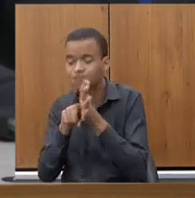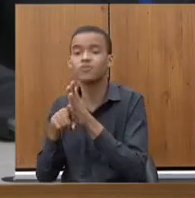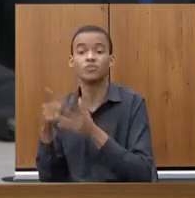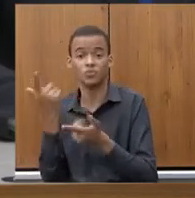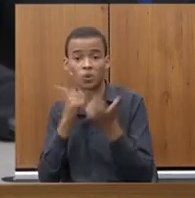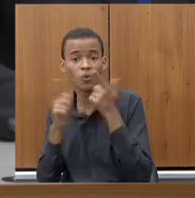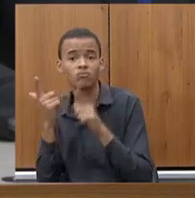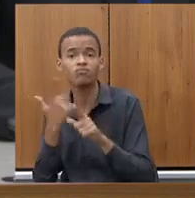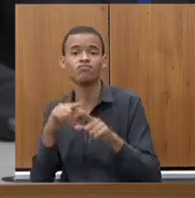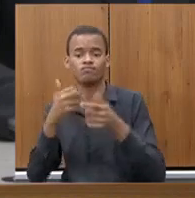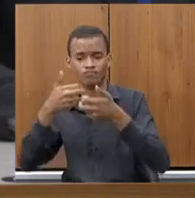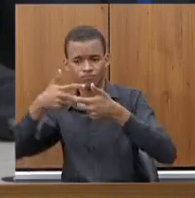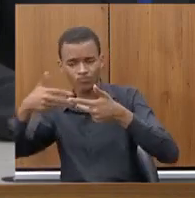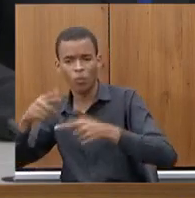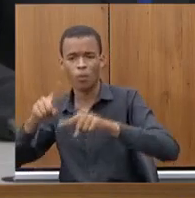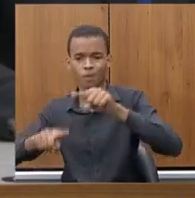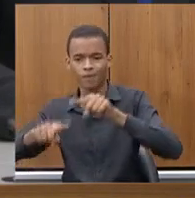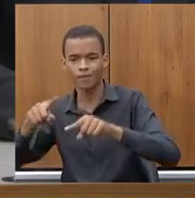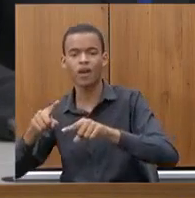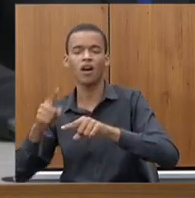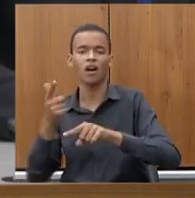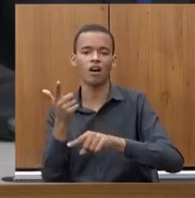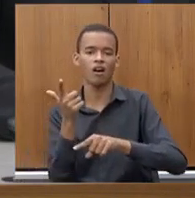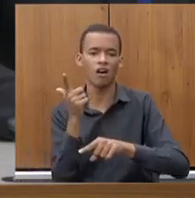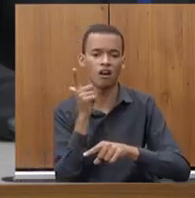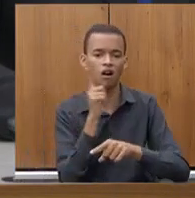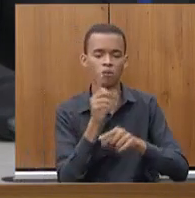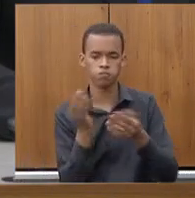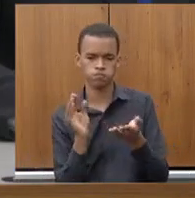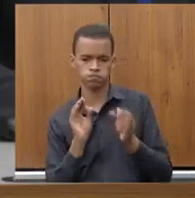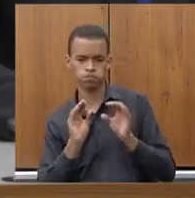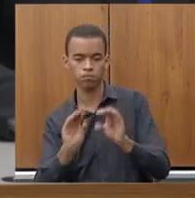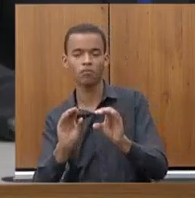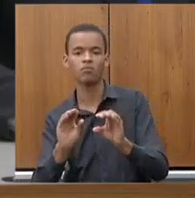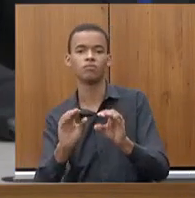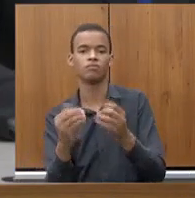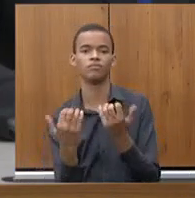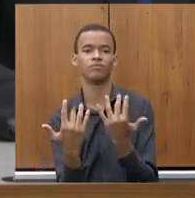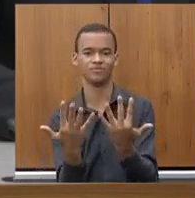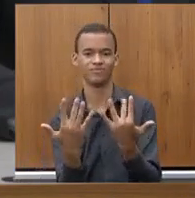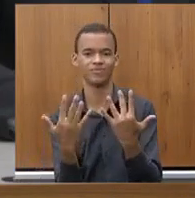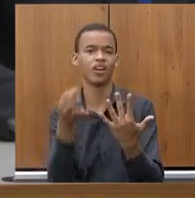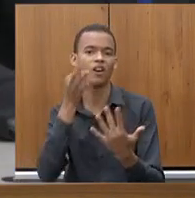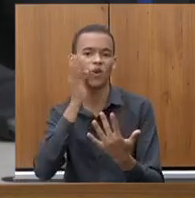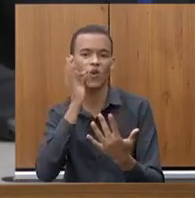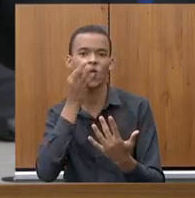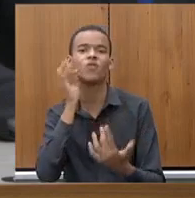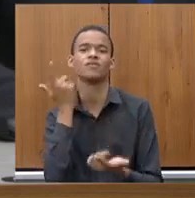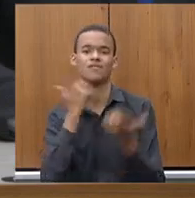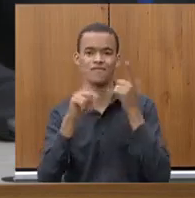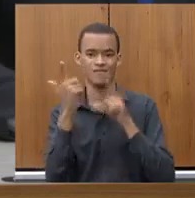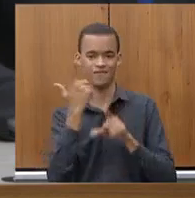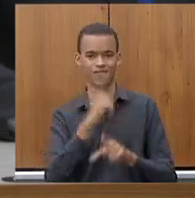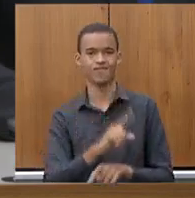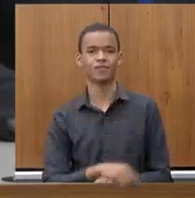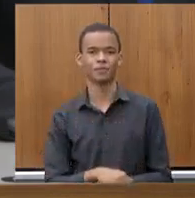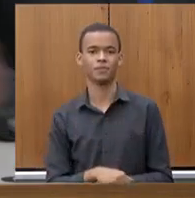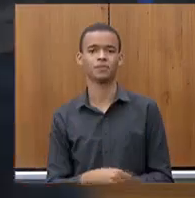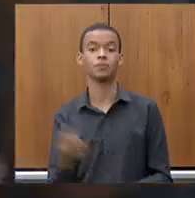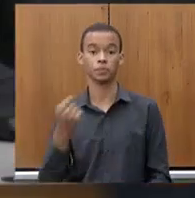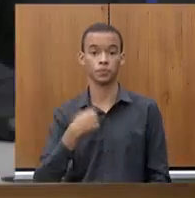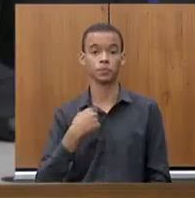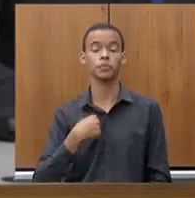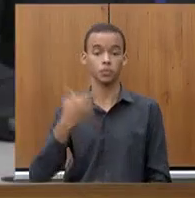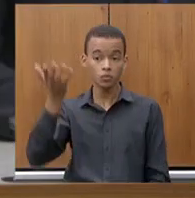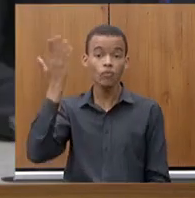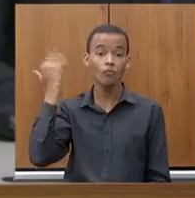linhagens e eu confesso, sabe, Fernando, eu acompanhei, eu já comentei uma fazenda da IPAMIG, hoje ela não existe mais,